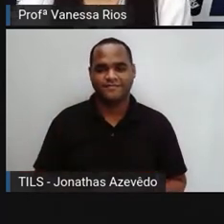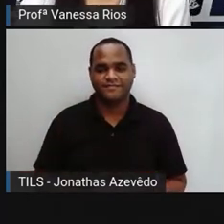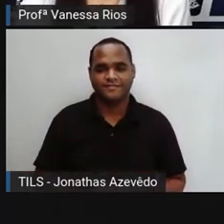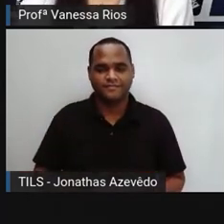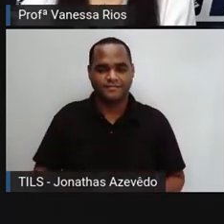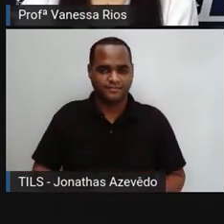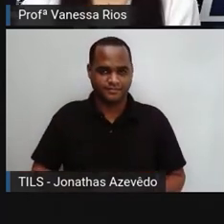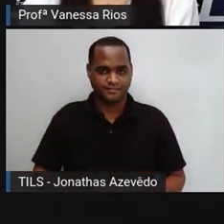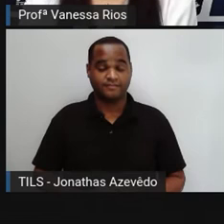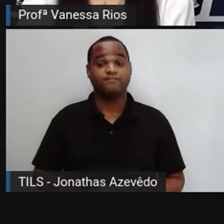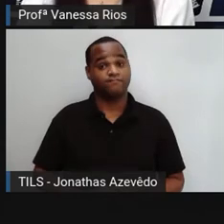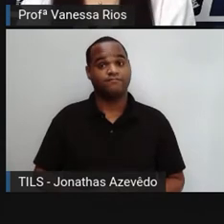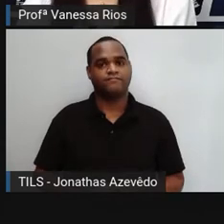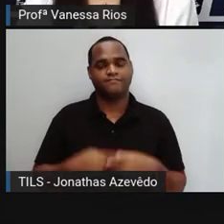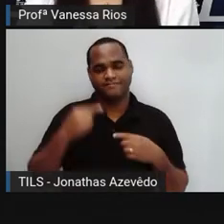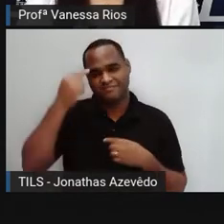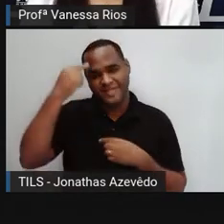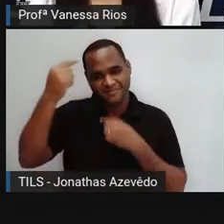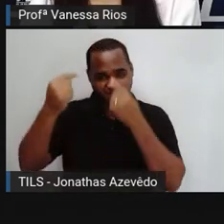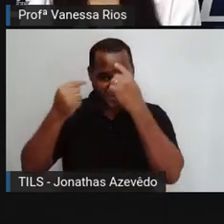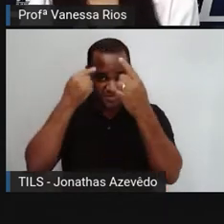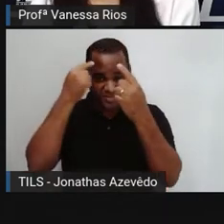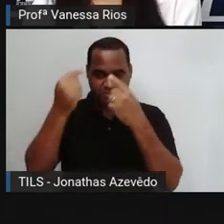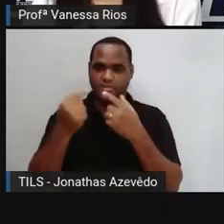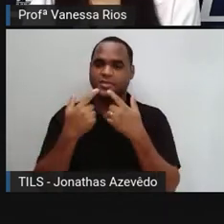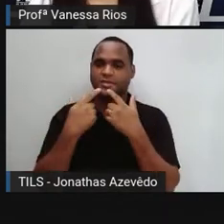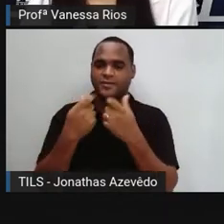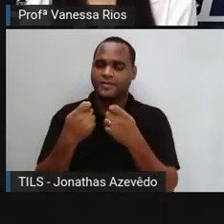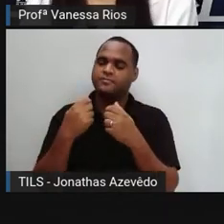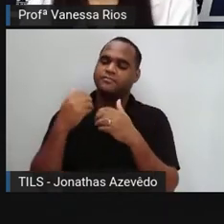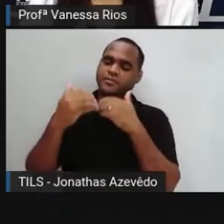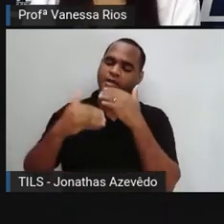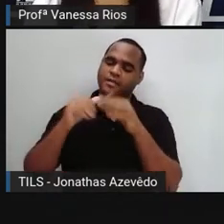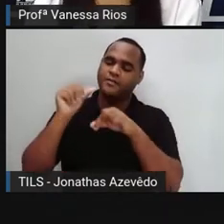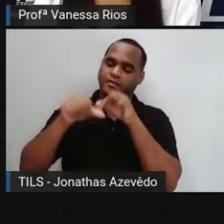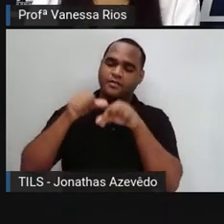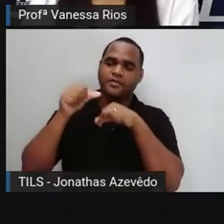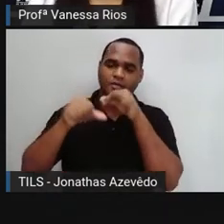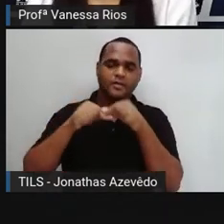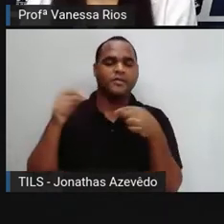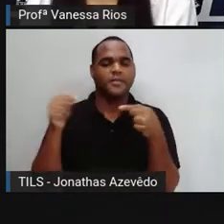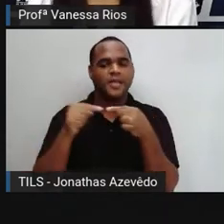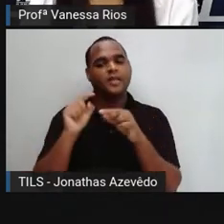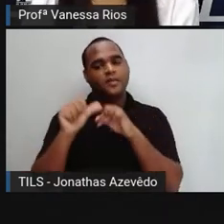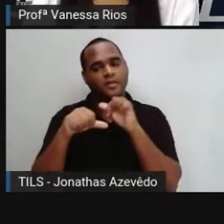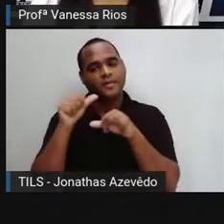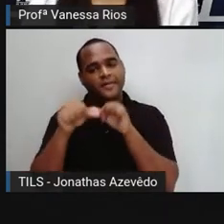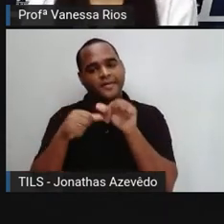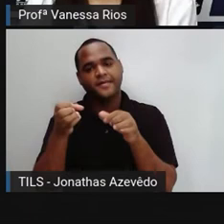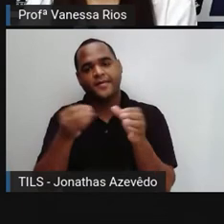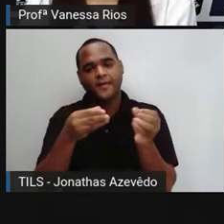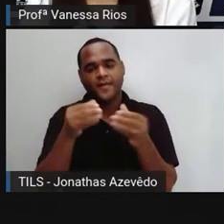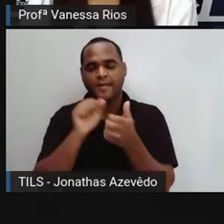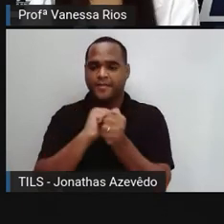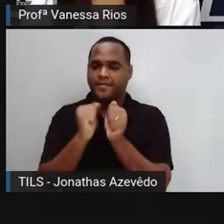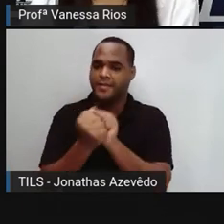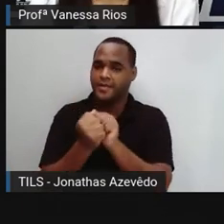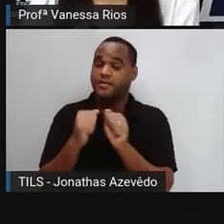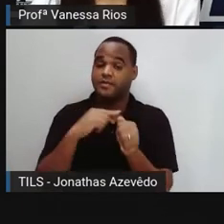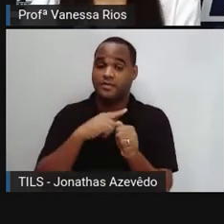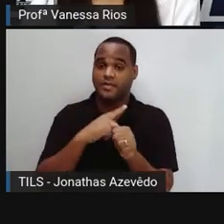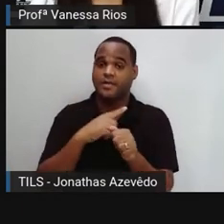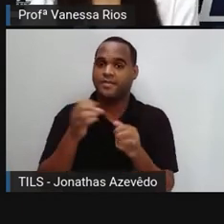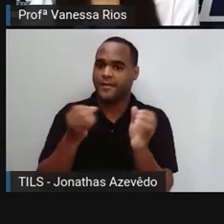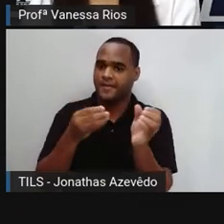A gente precisa lembrar também que a língua, ela está o tempo todo mudando, não é? Se alterando, se adaptando,